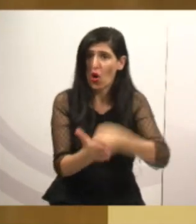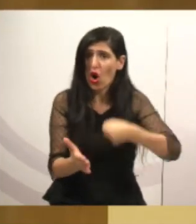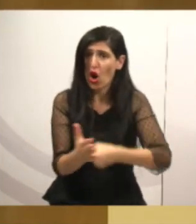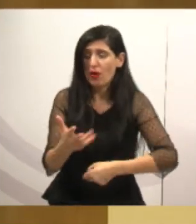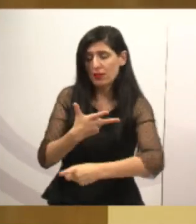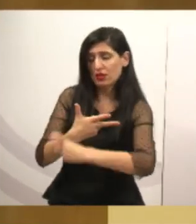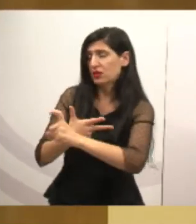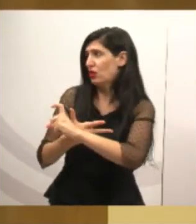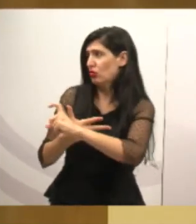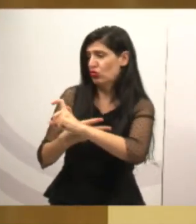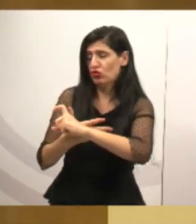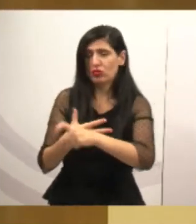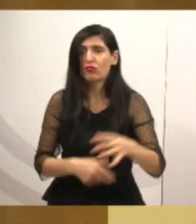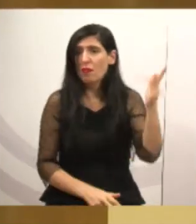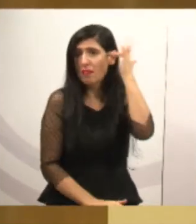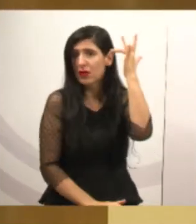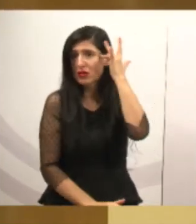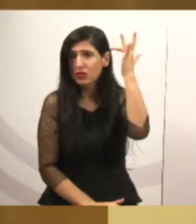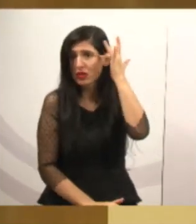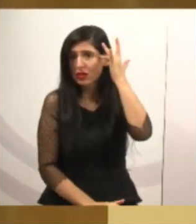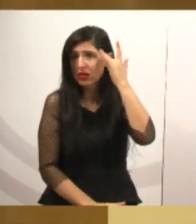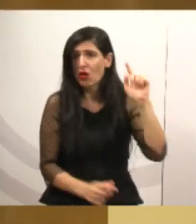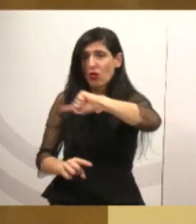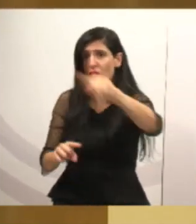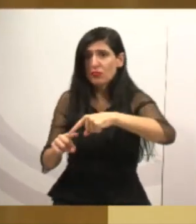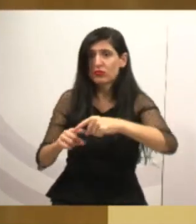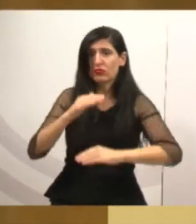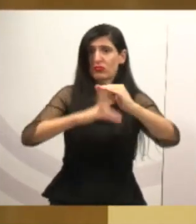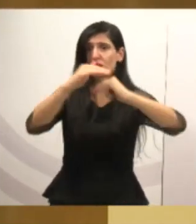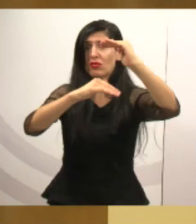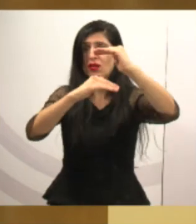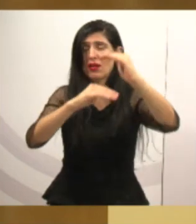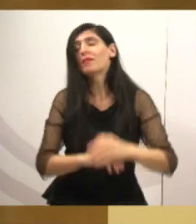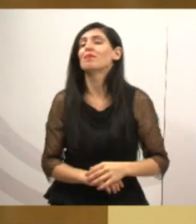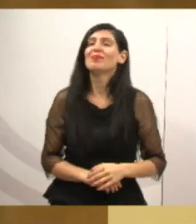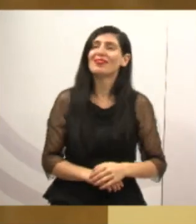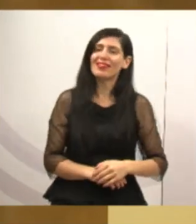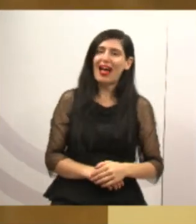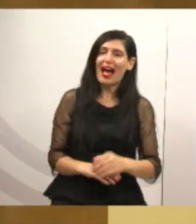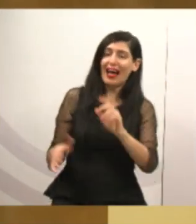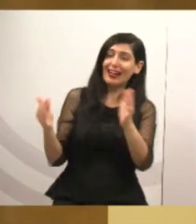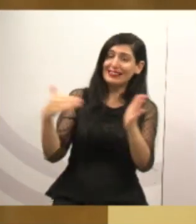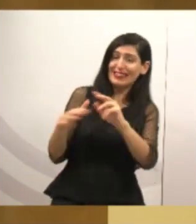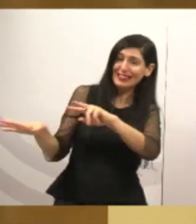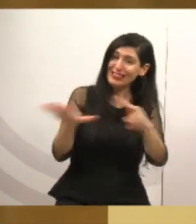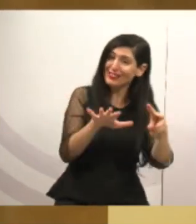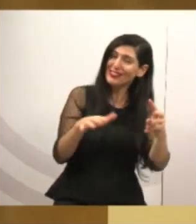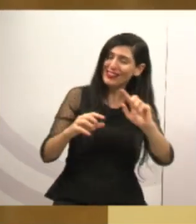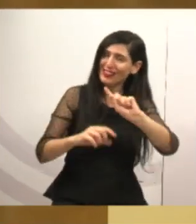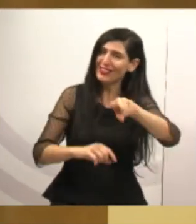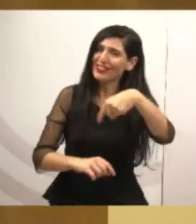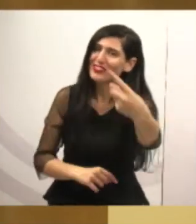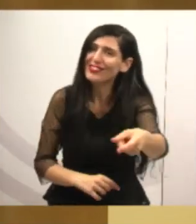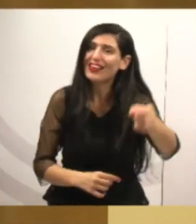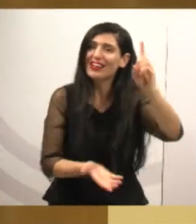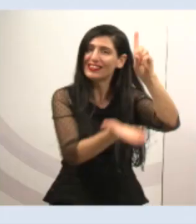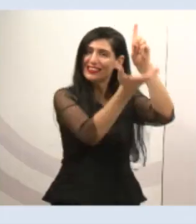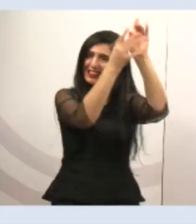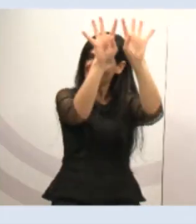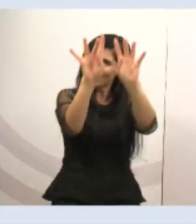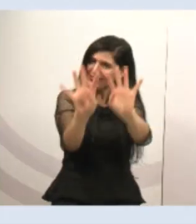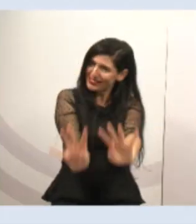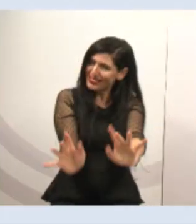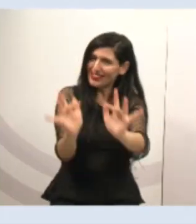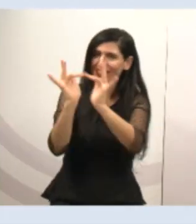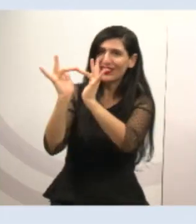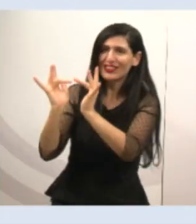população, para que a gente possa avançar ainda mais. Eu fico por aqui. Até a semana que vem. Deus assim nos permitir, gostaria de passar os meus contatos.